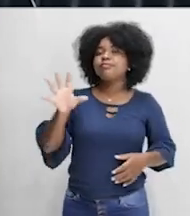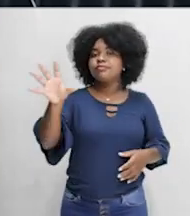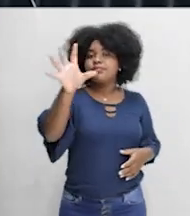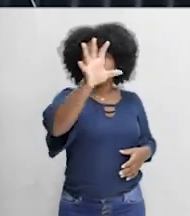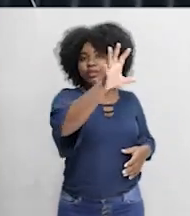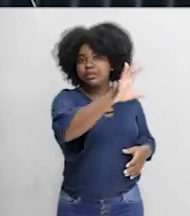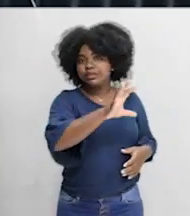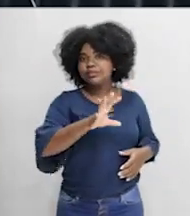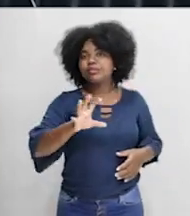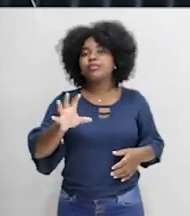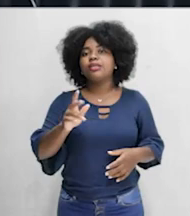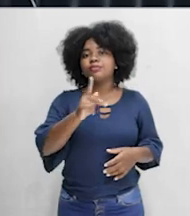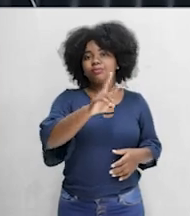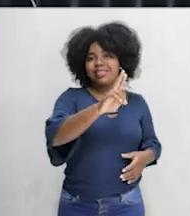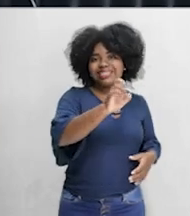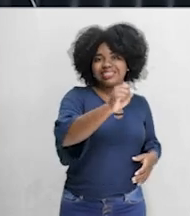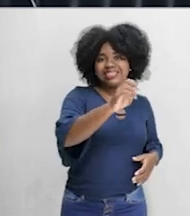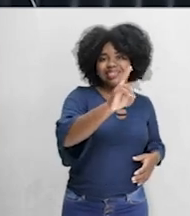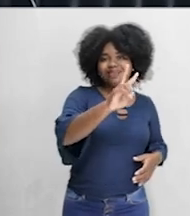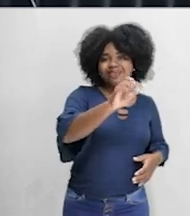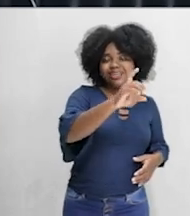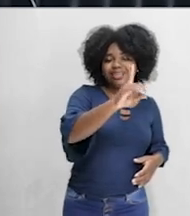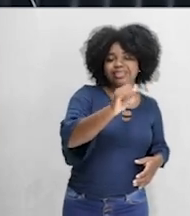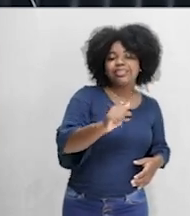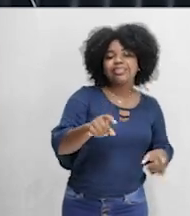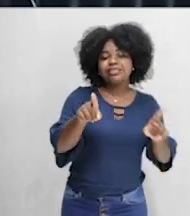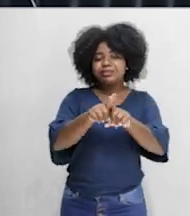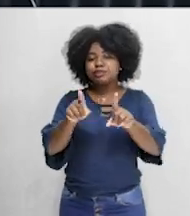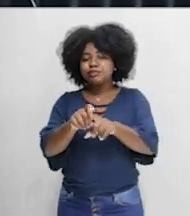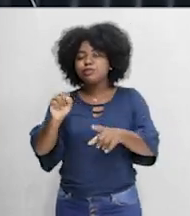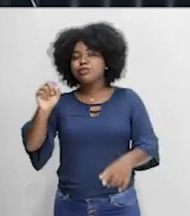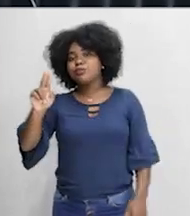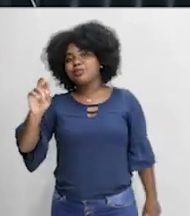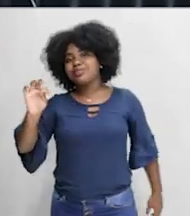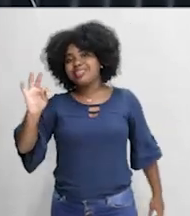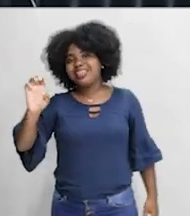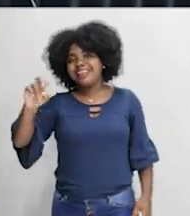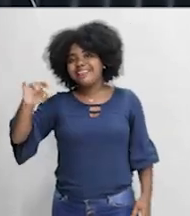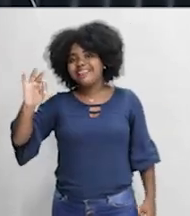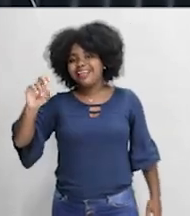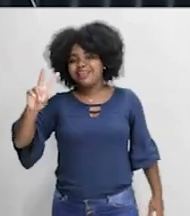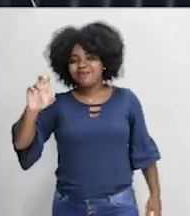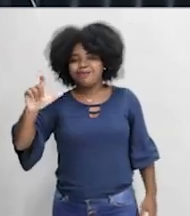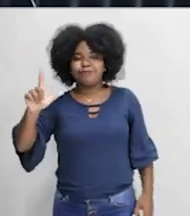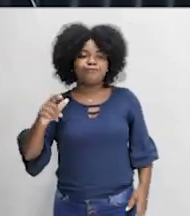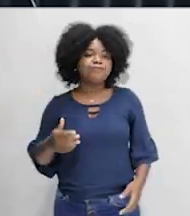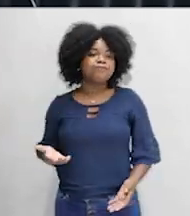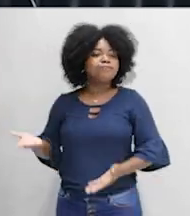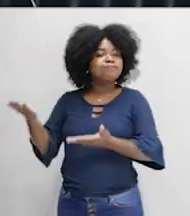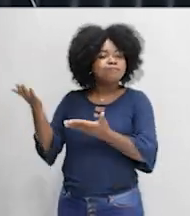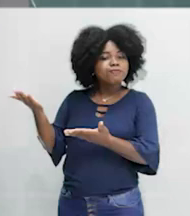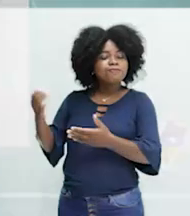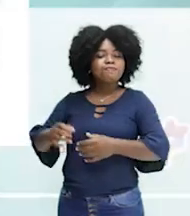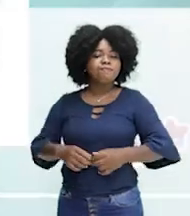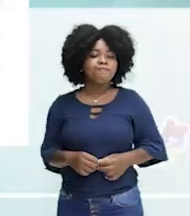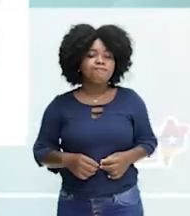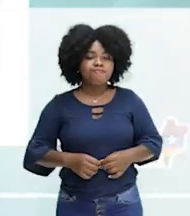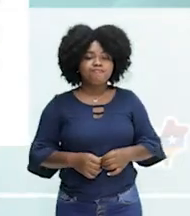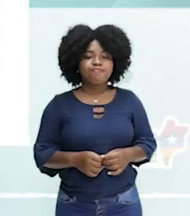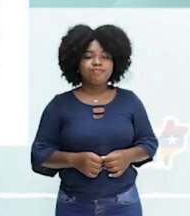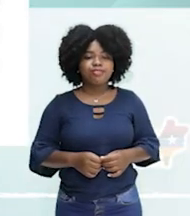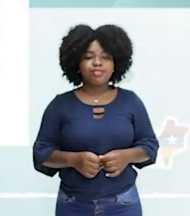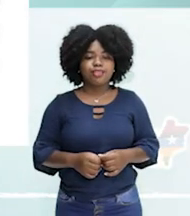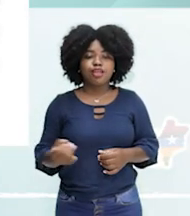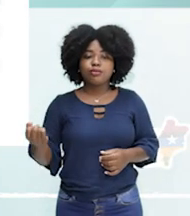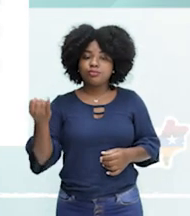sustentável e das áreas de preservação individual. Então, olha aqui no Brasil, mostrando o mapa. Uma coisa importante, galera, é que a maior parte das nossas